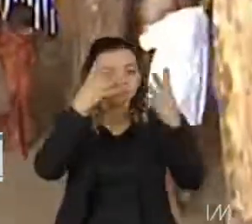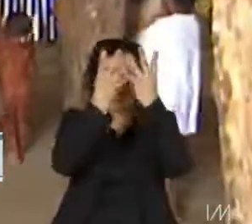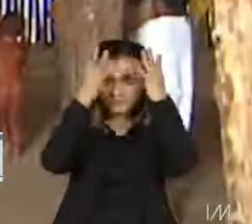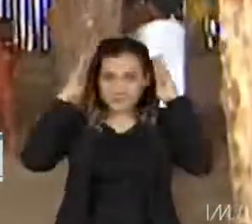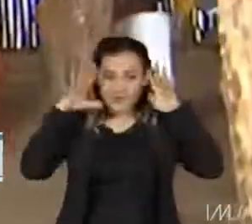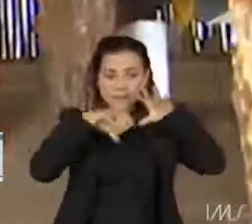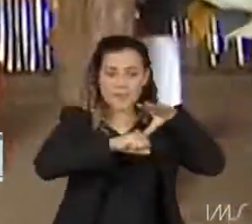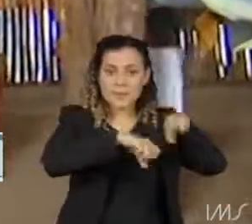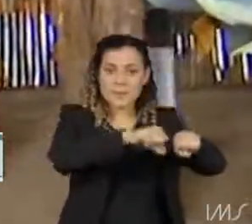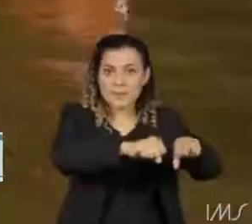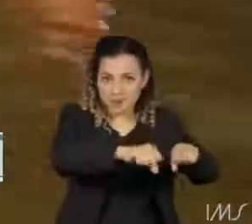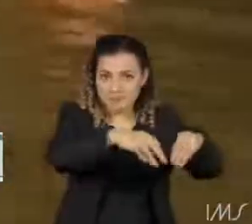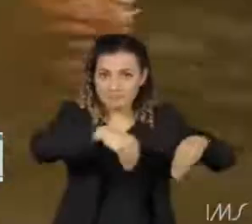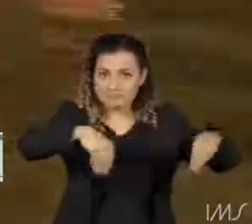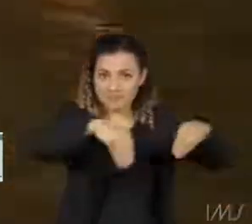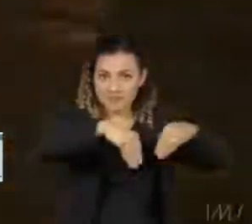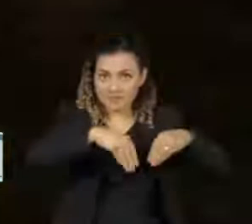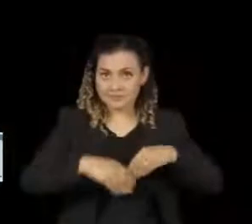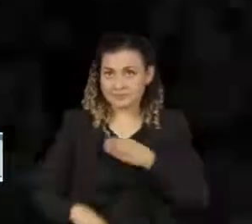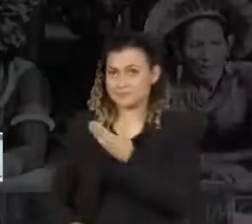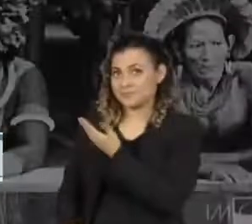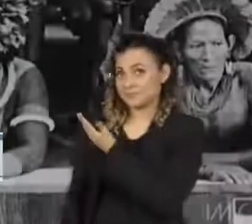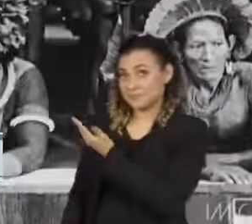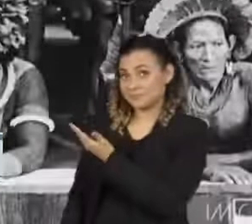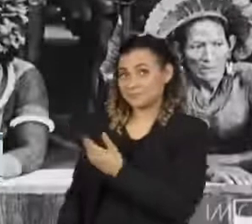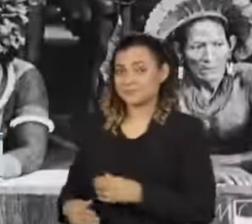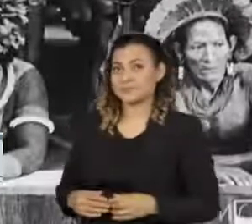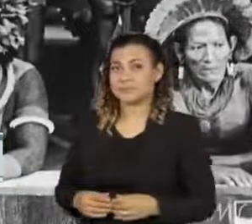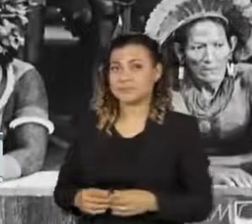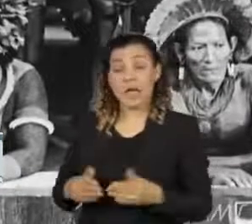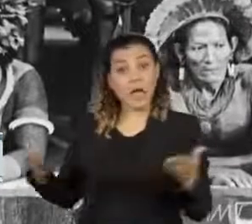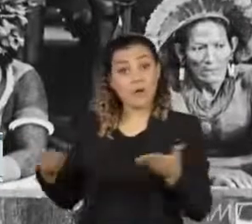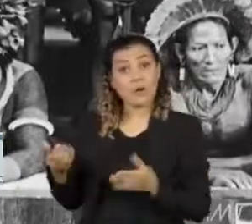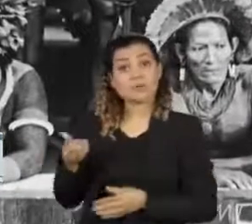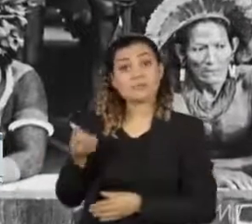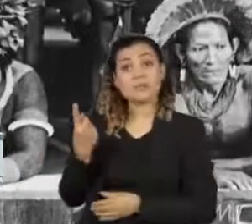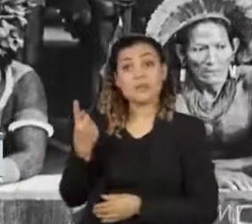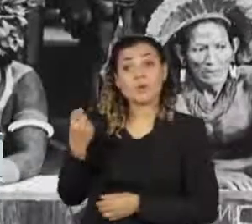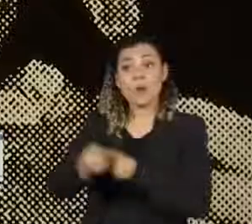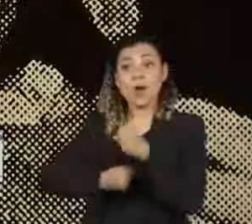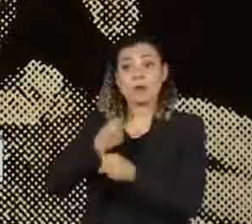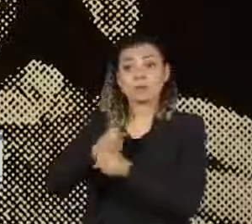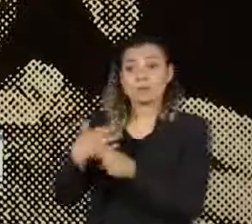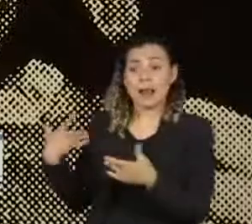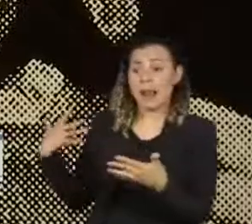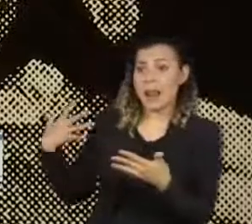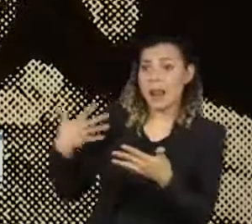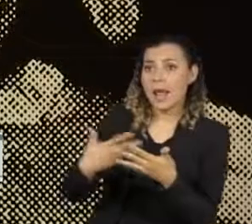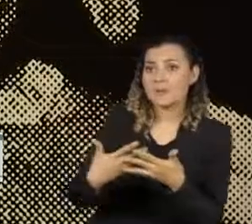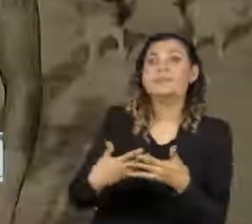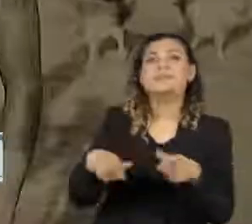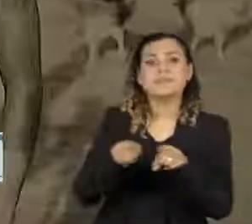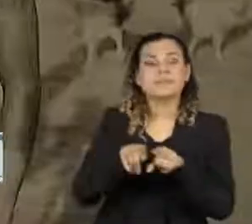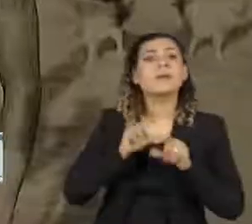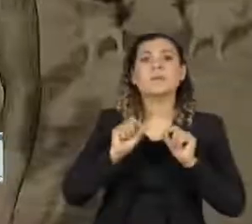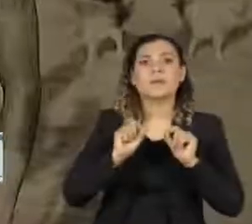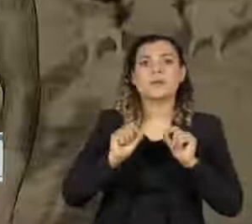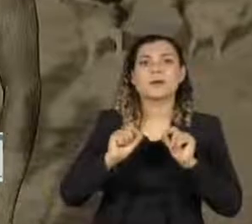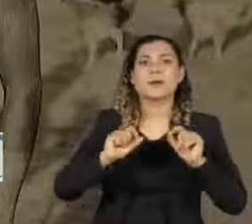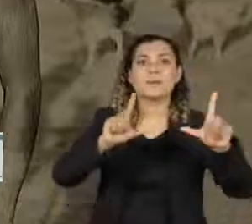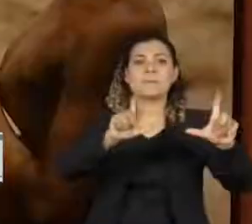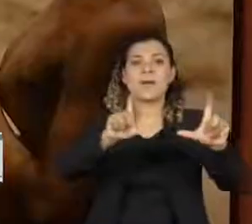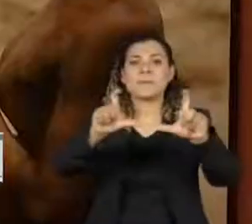de marcarem suas terras. Agora, 61 anos depois, eles demarcam também as